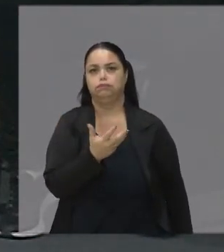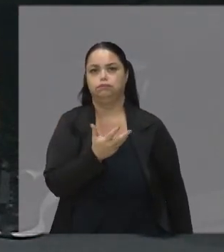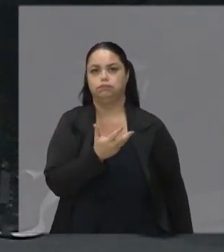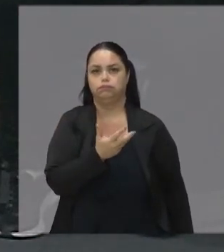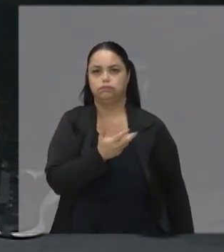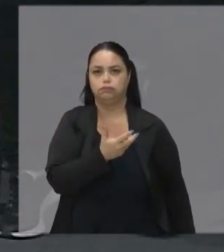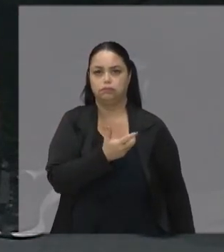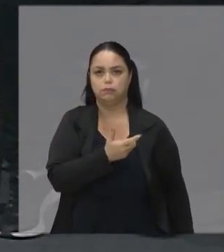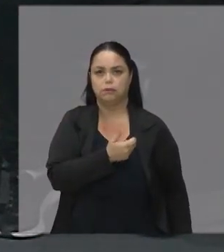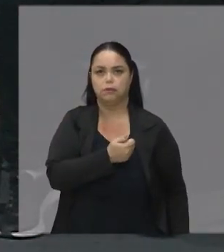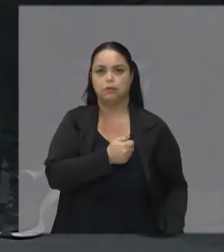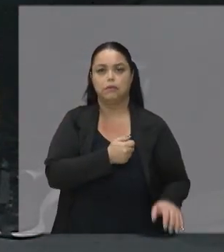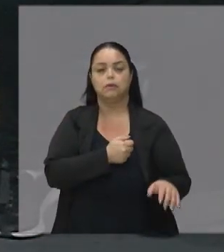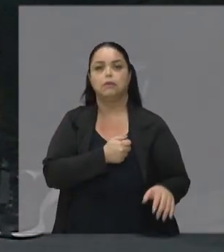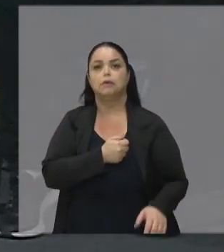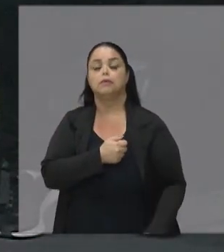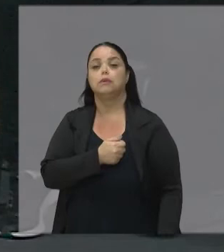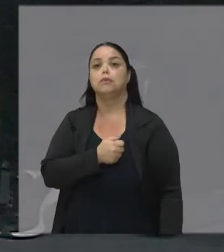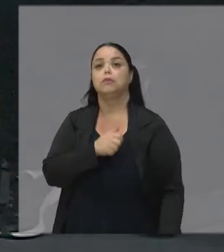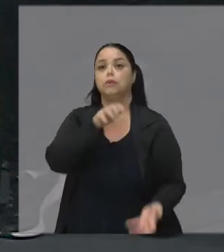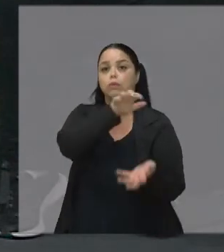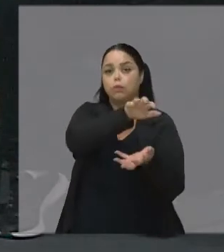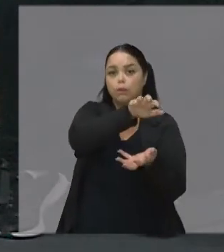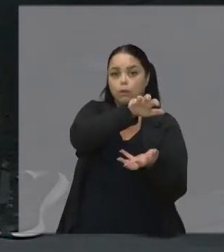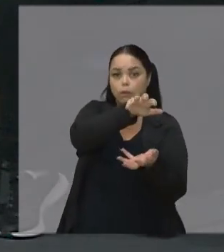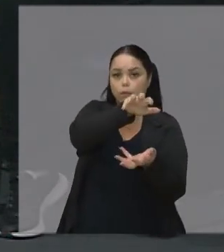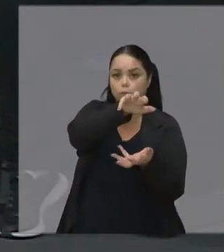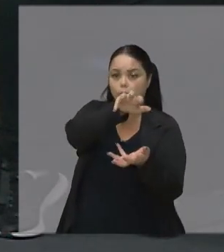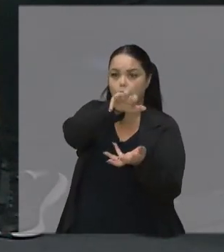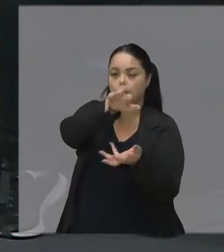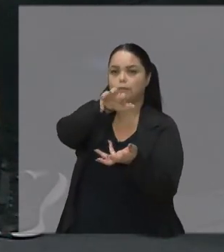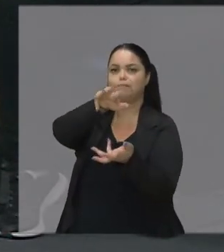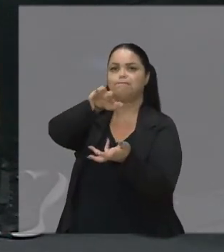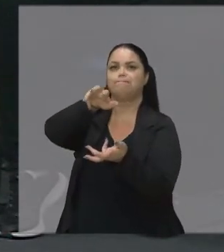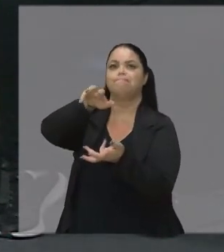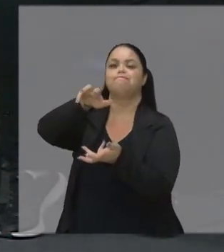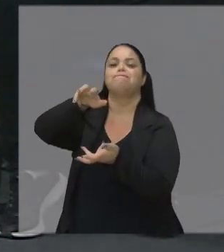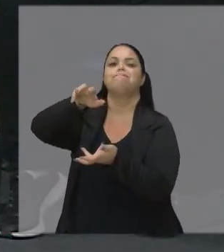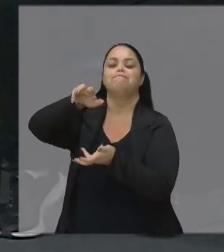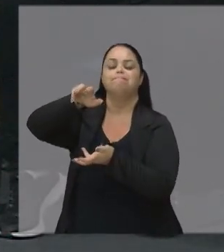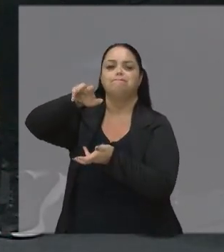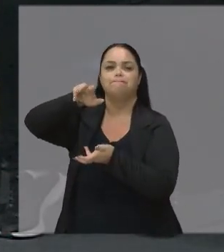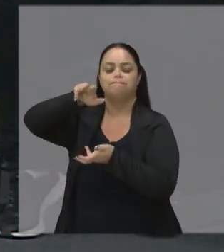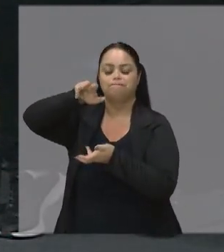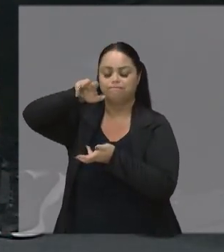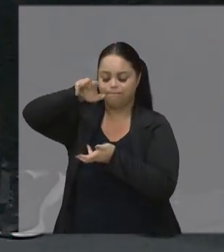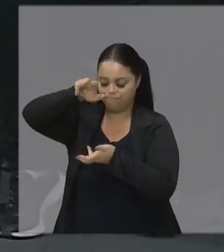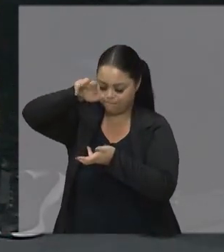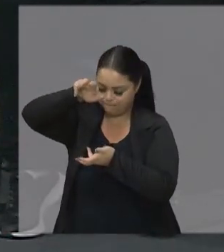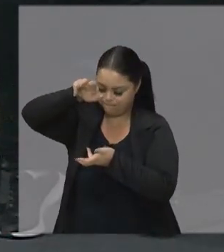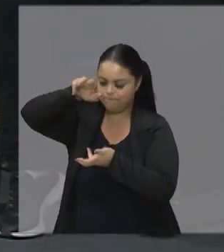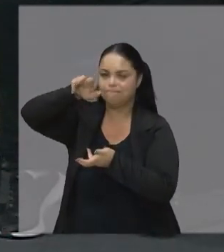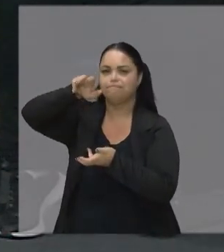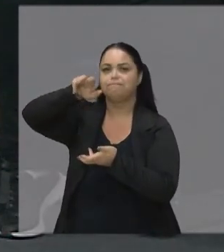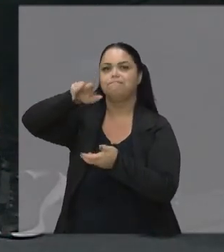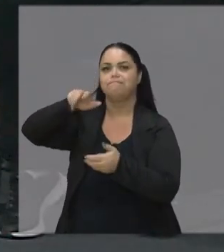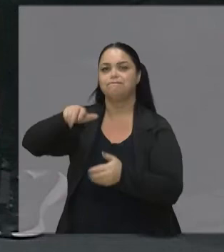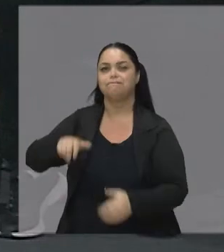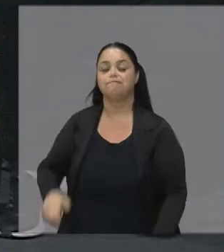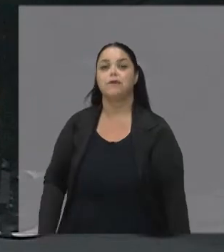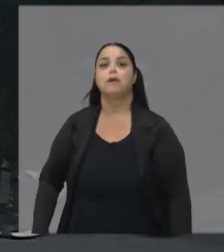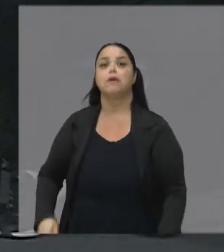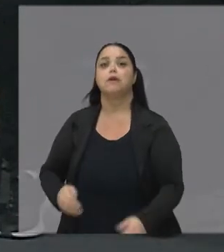Homens que com ele Sobre a terra Vão reinar